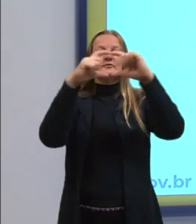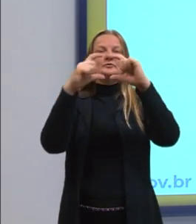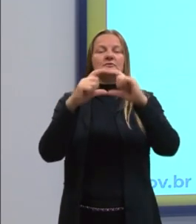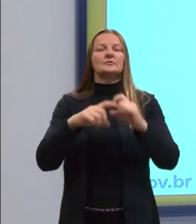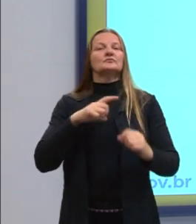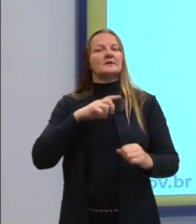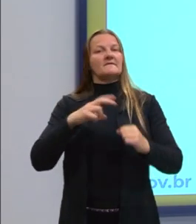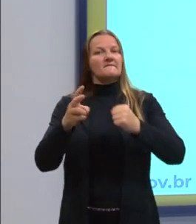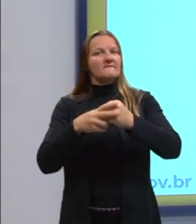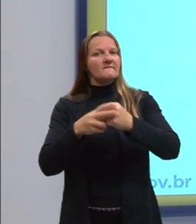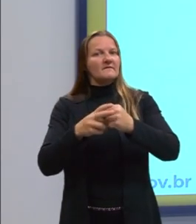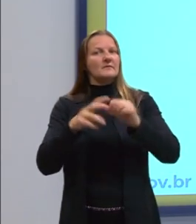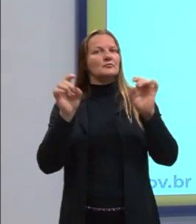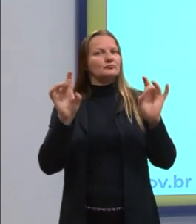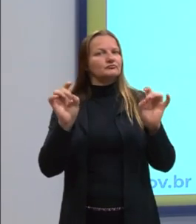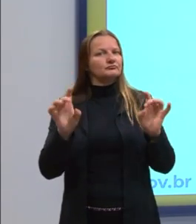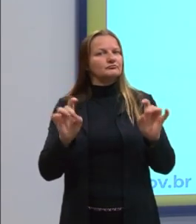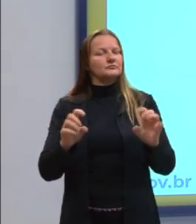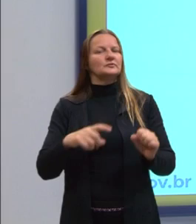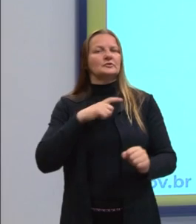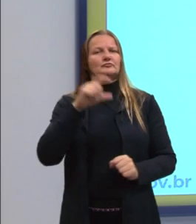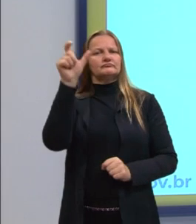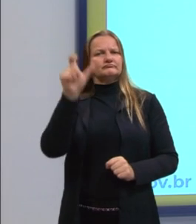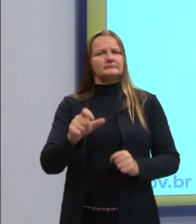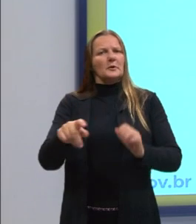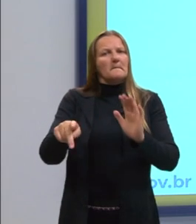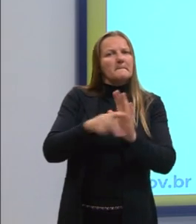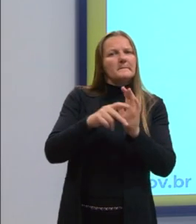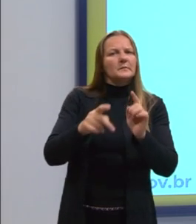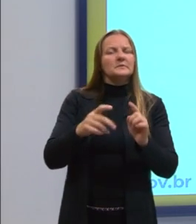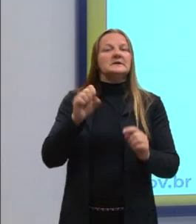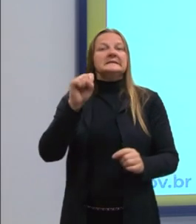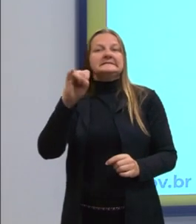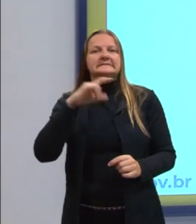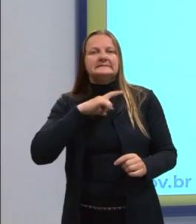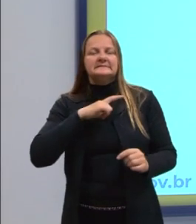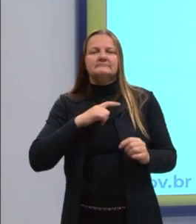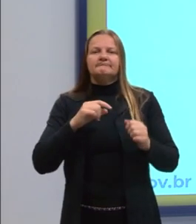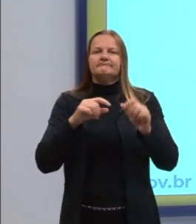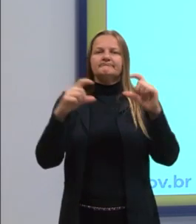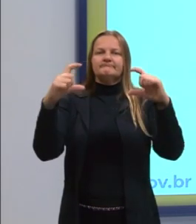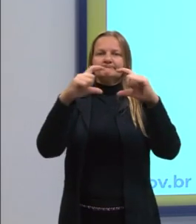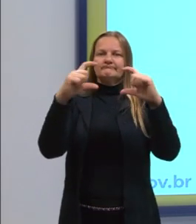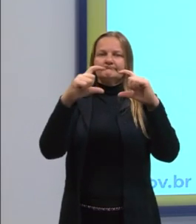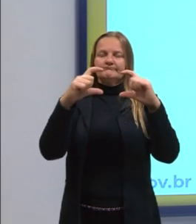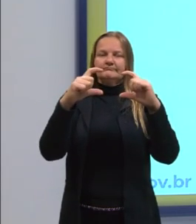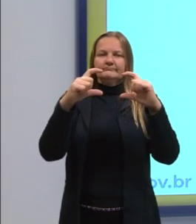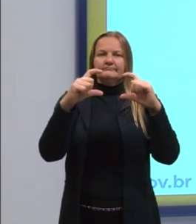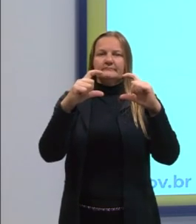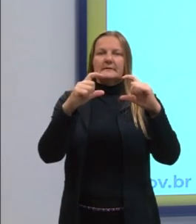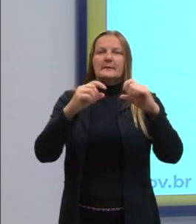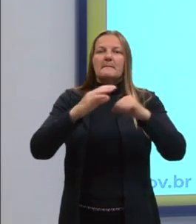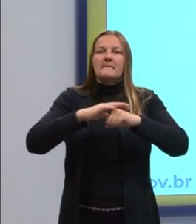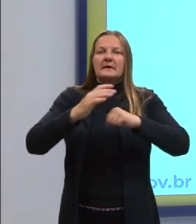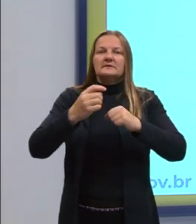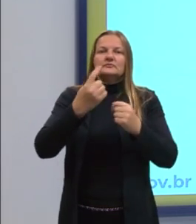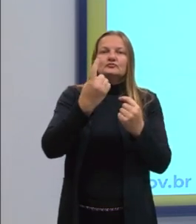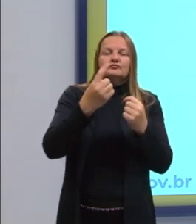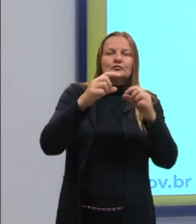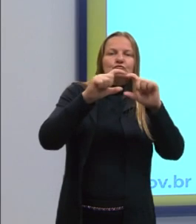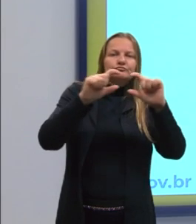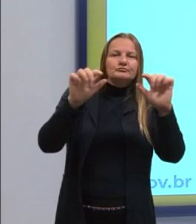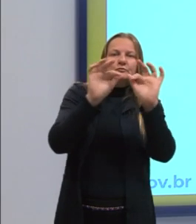verbo. Cada verbo tem um sujeito. Se eu tiver em um período mais de uma